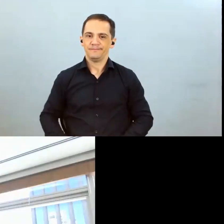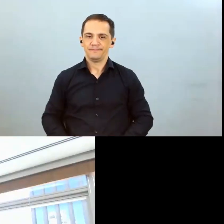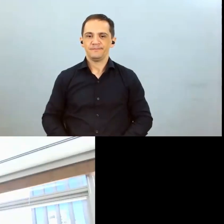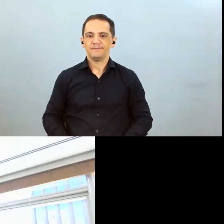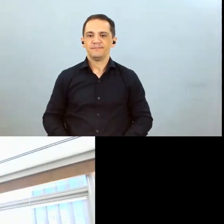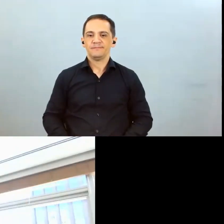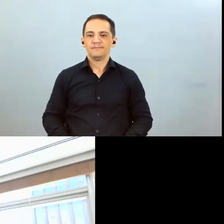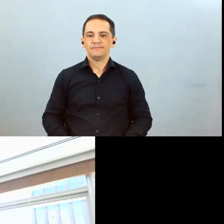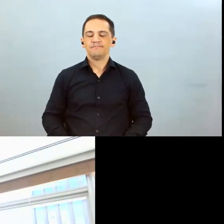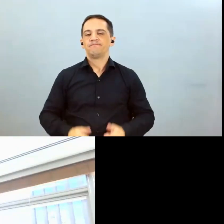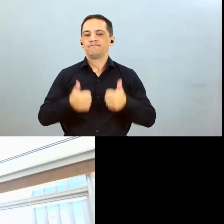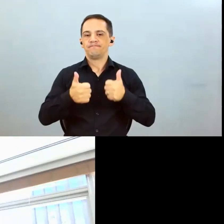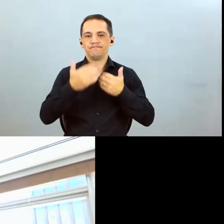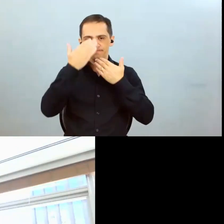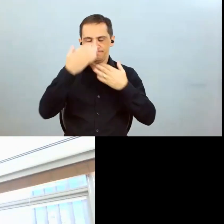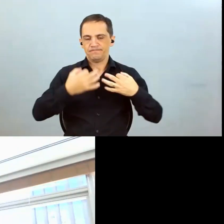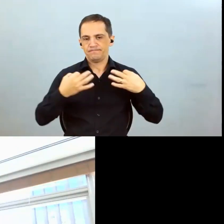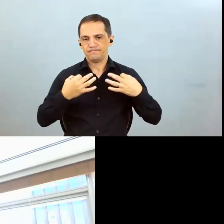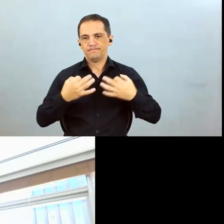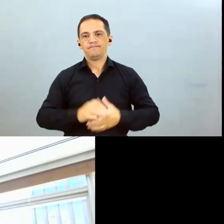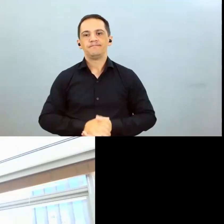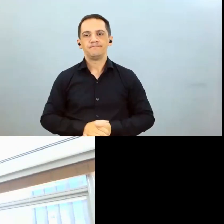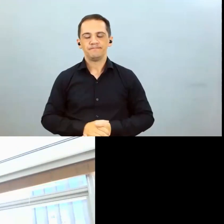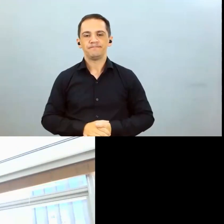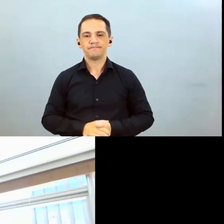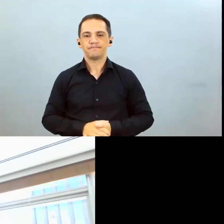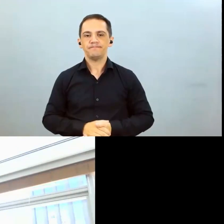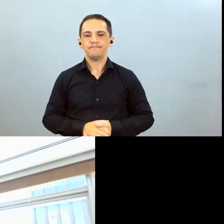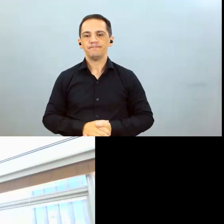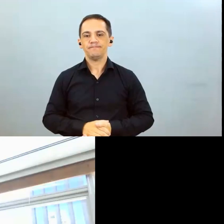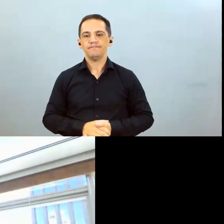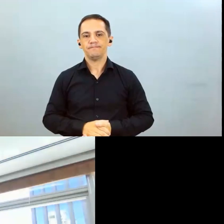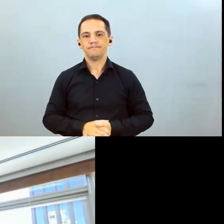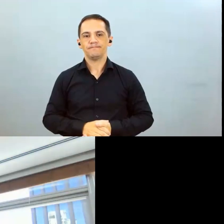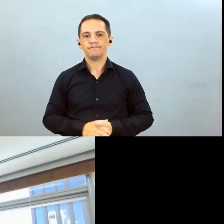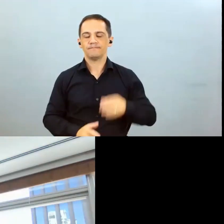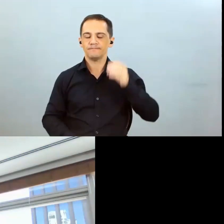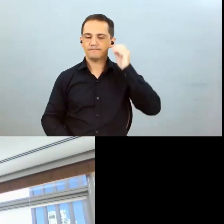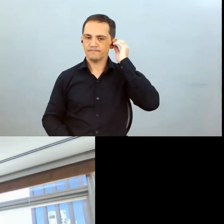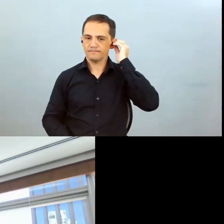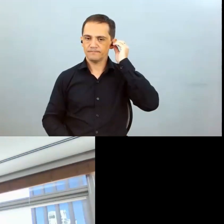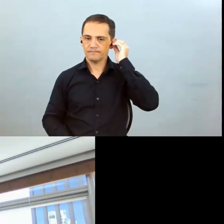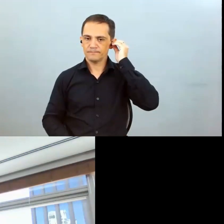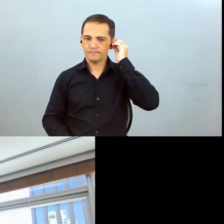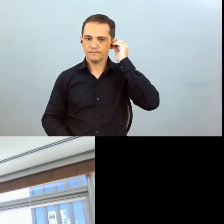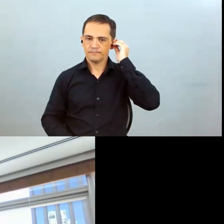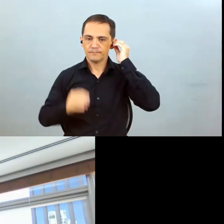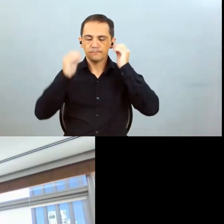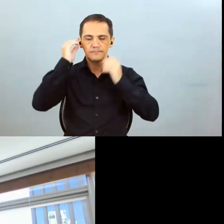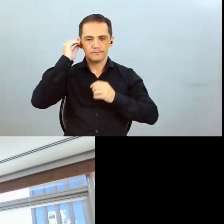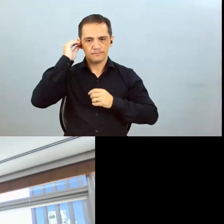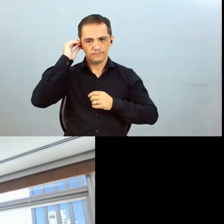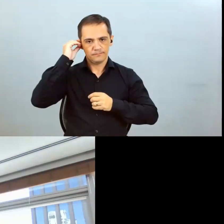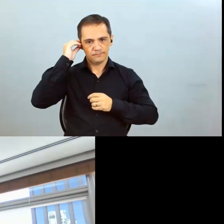Excelente, obrigado Fabinho. Obrigado Daniel. Obrigado Daniel. A próxima pergunta é do Pedro